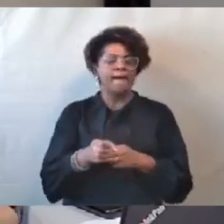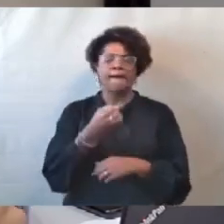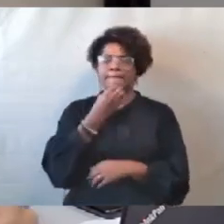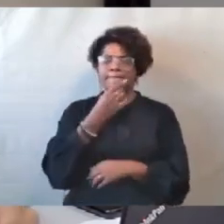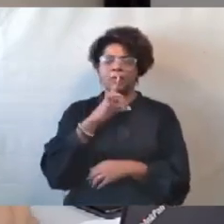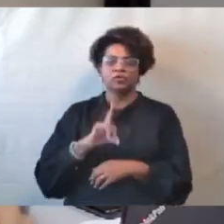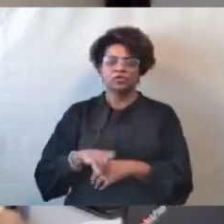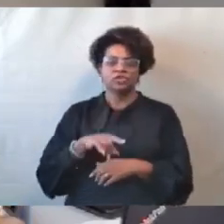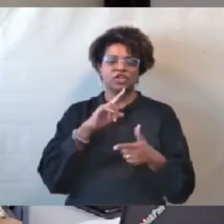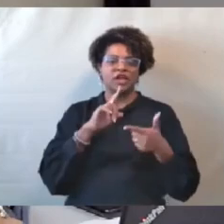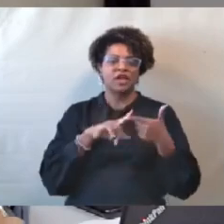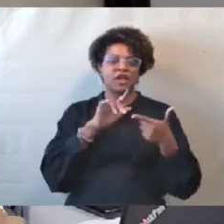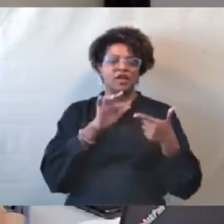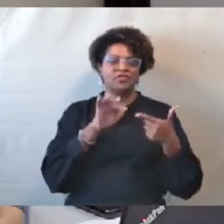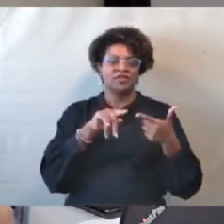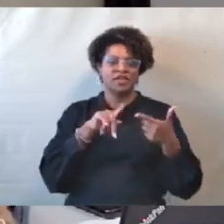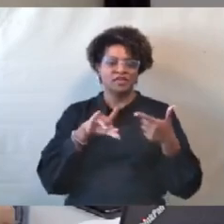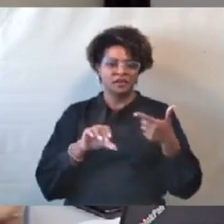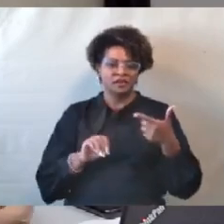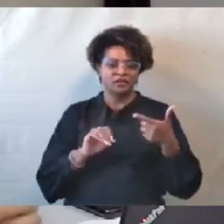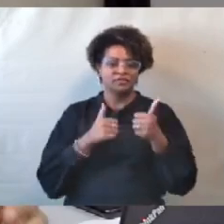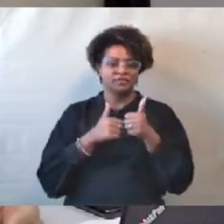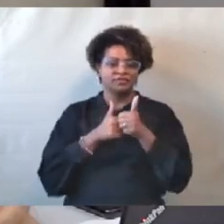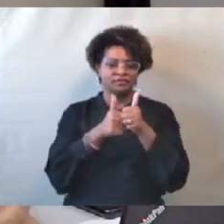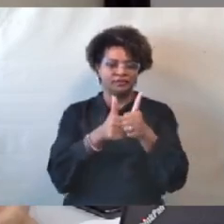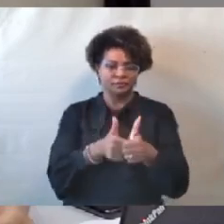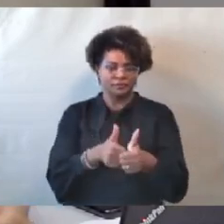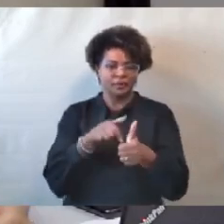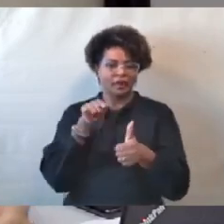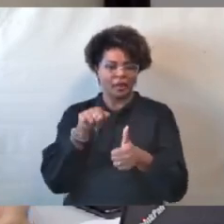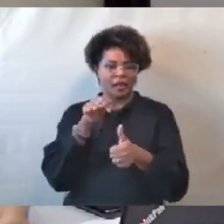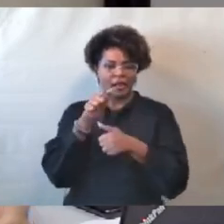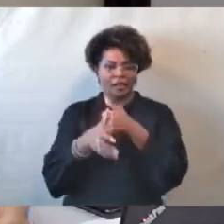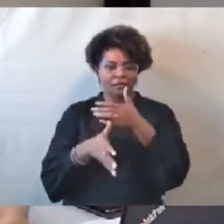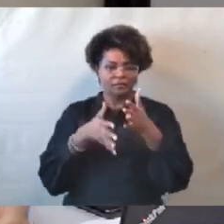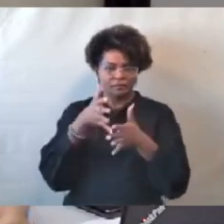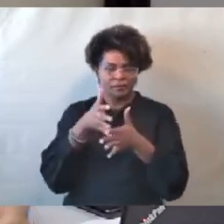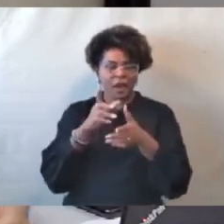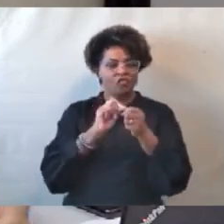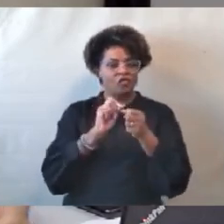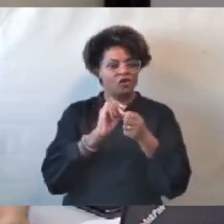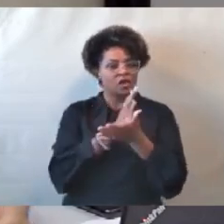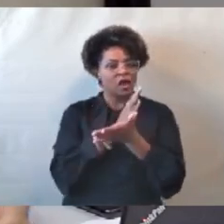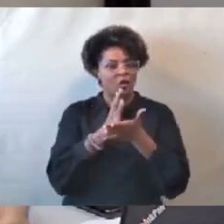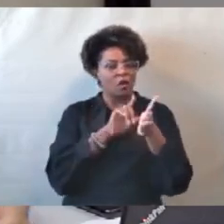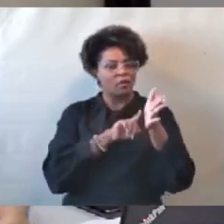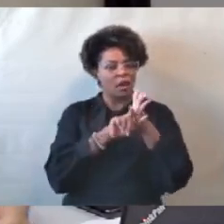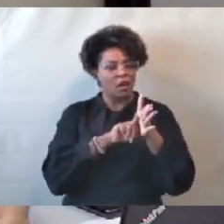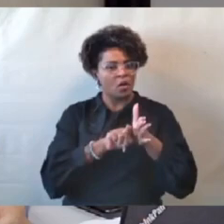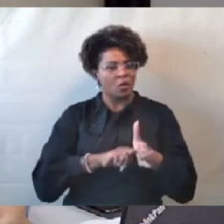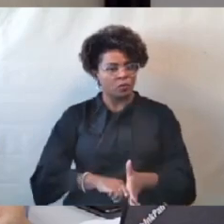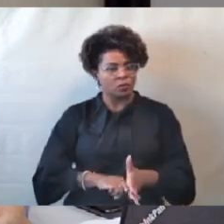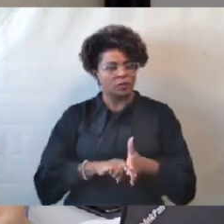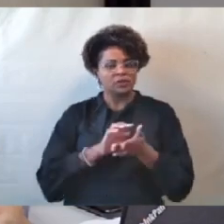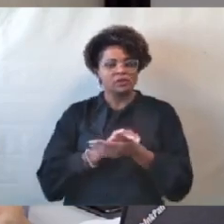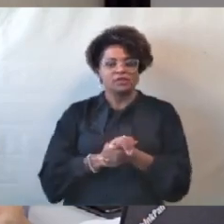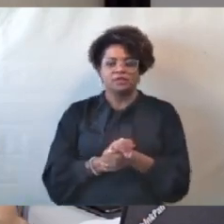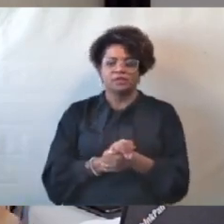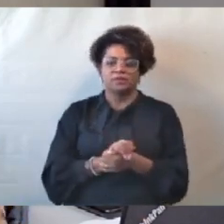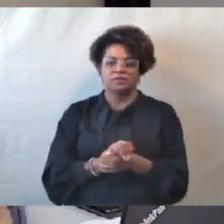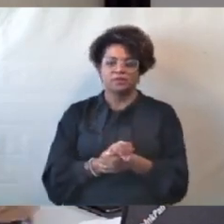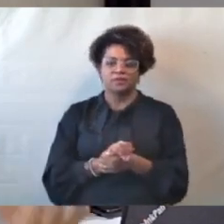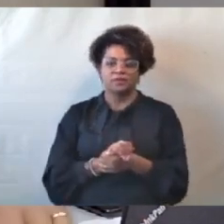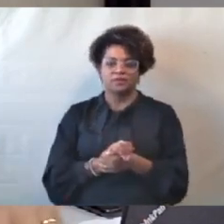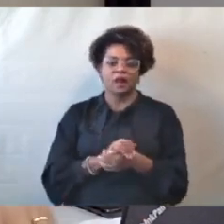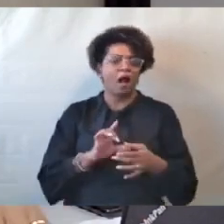que acompanha a depoente. Eu vou fazer algumas perguntas e fiquem à vontade para